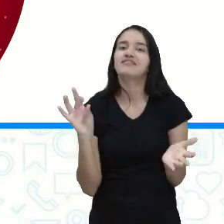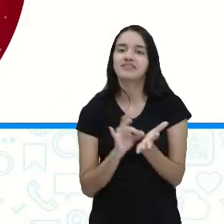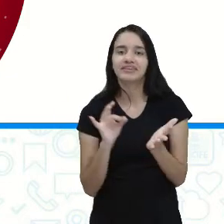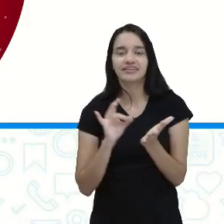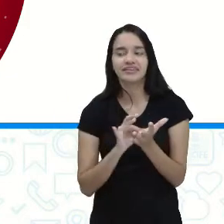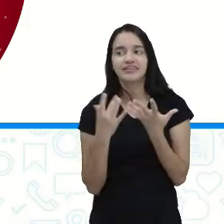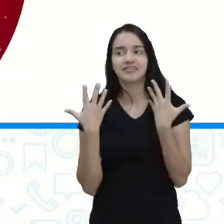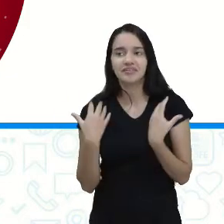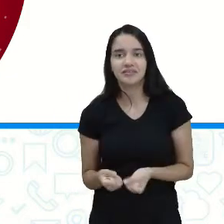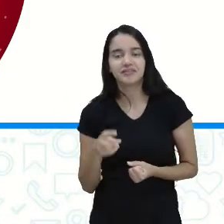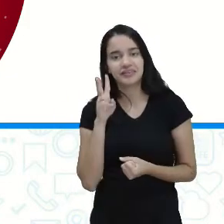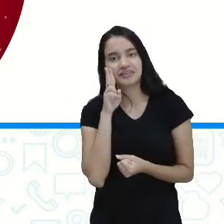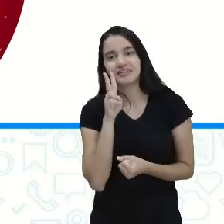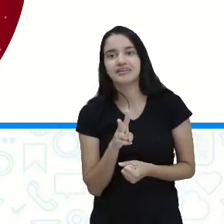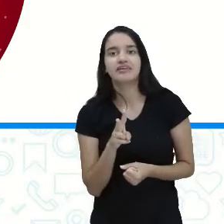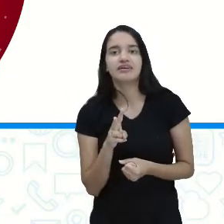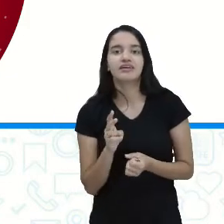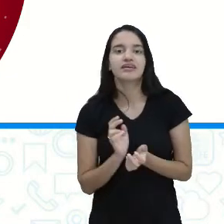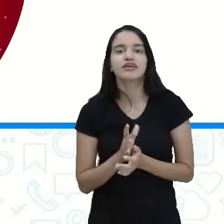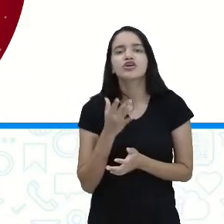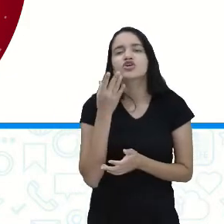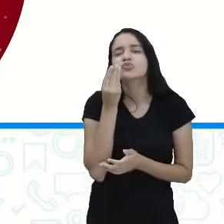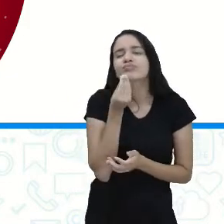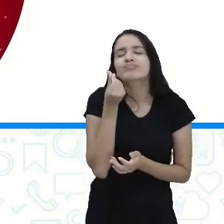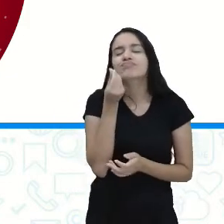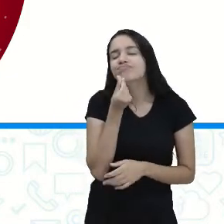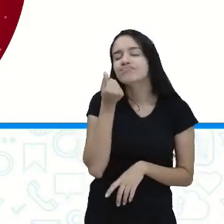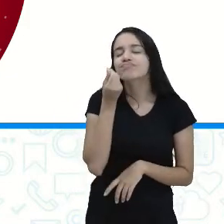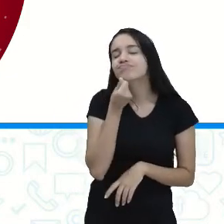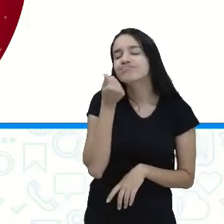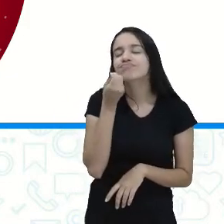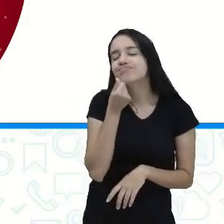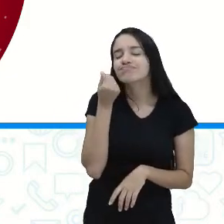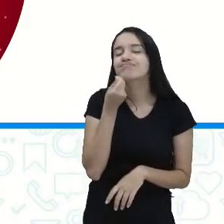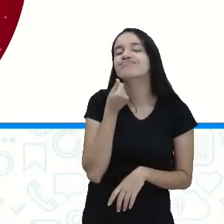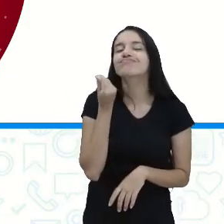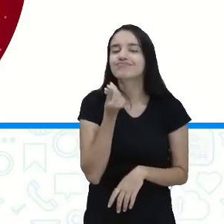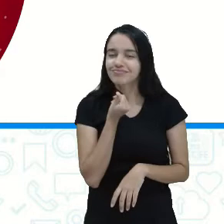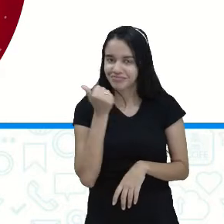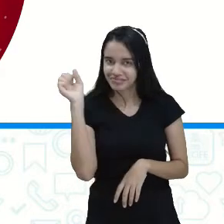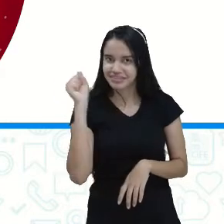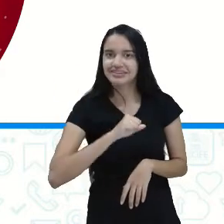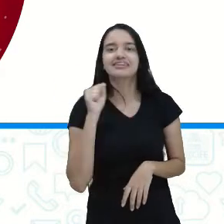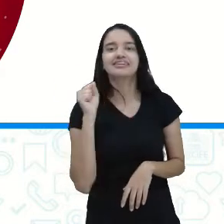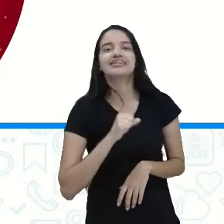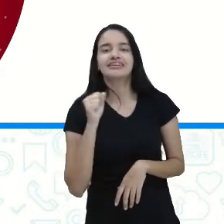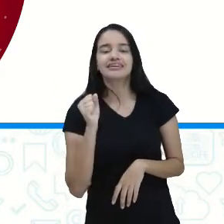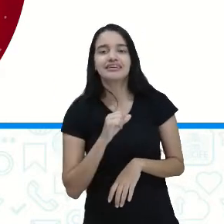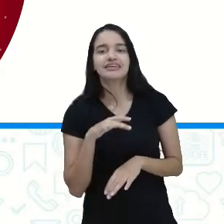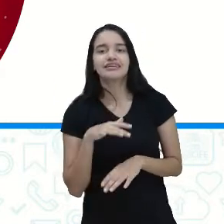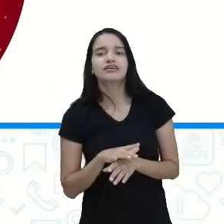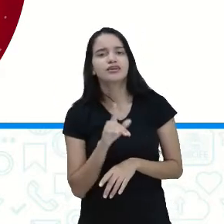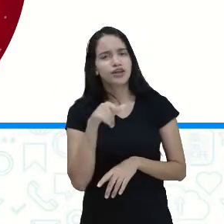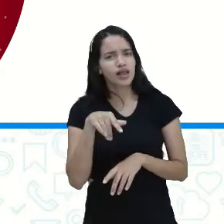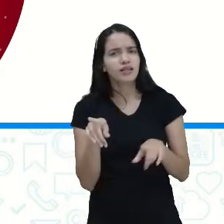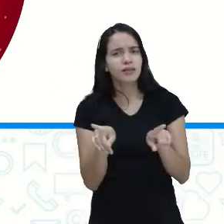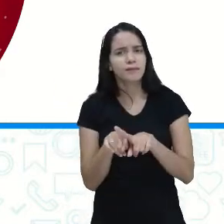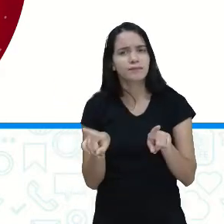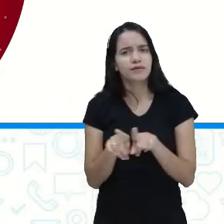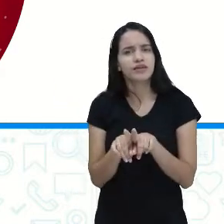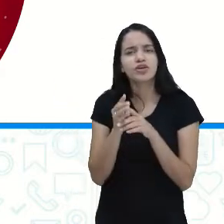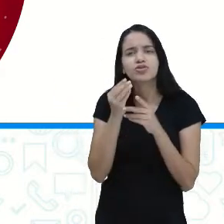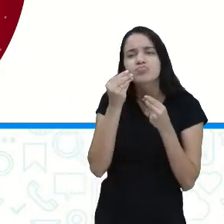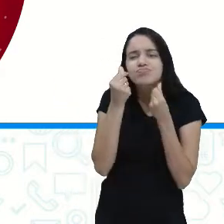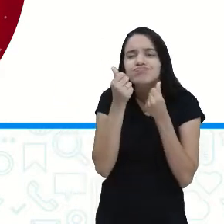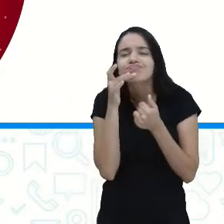Vamos ver aí os que eu coloquei, os adjetivos. Ela é saborosa? Muito. Muito saborosa. E será que ela também é suculenta?